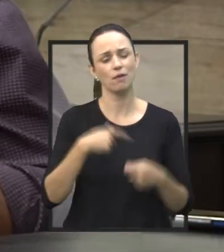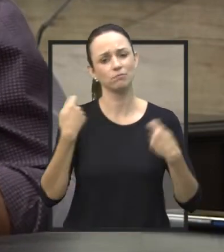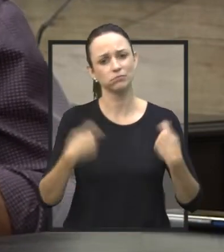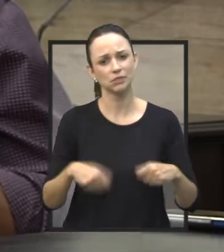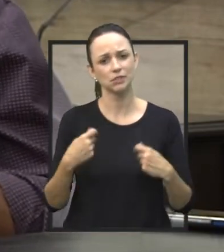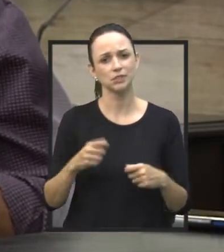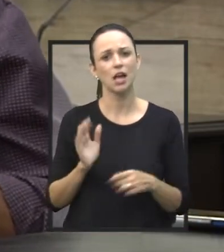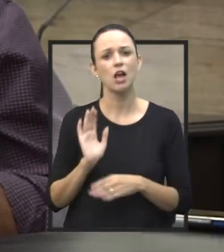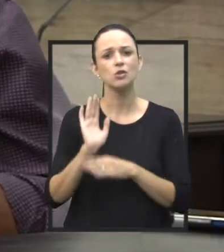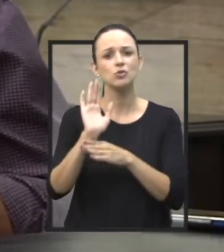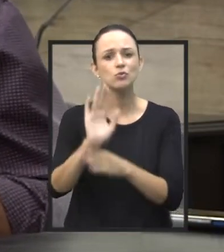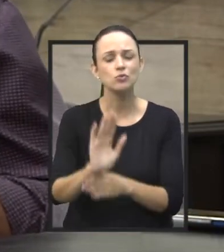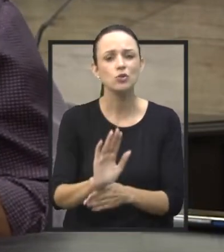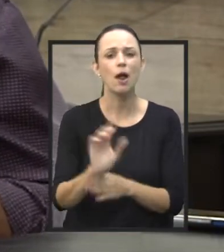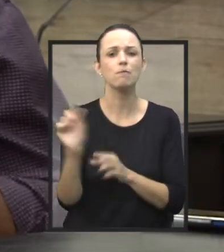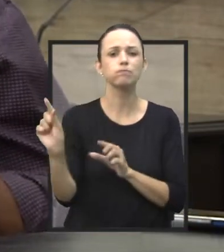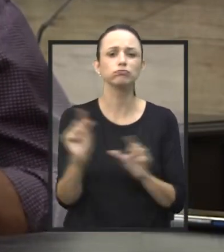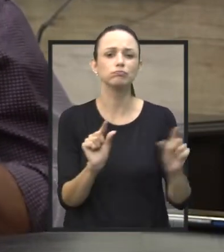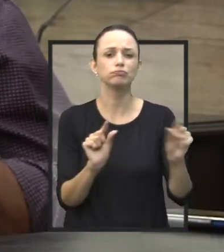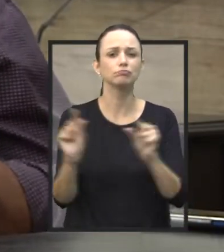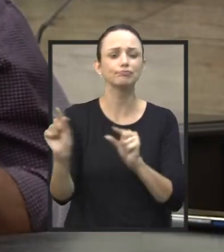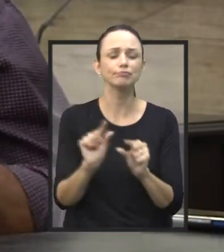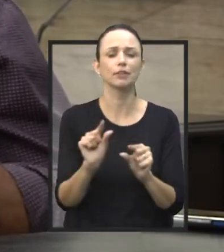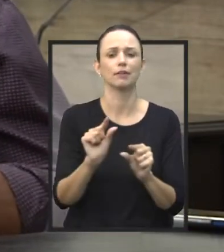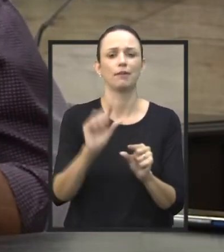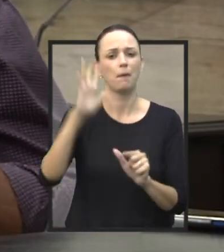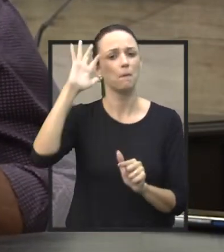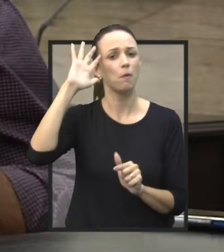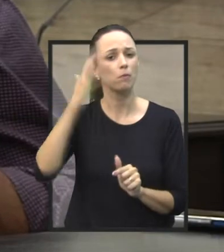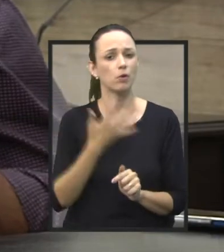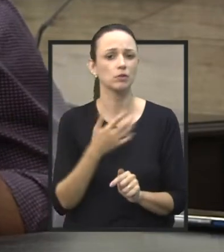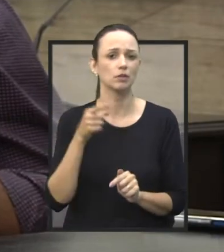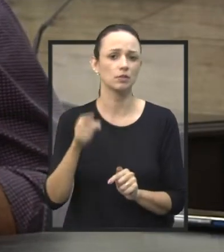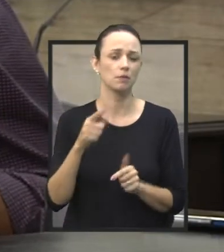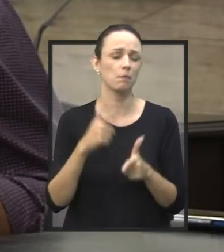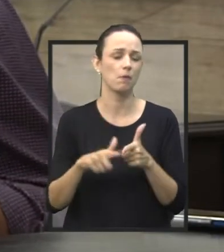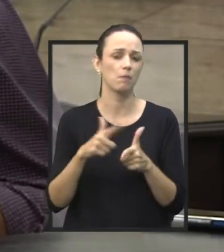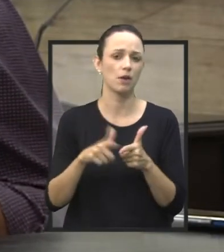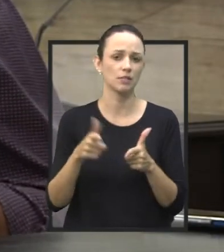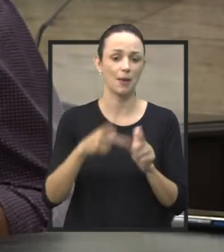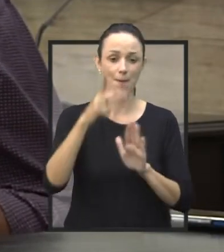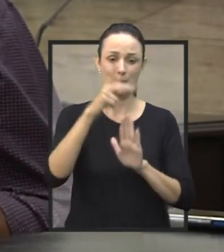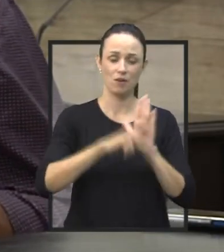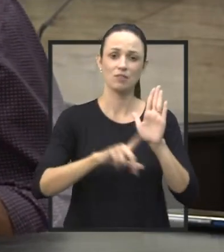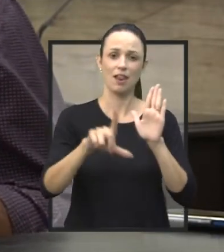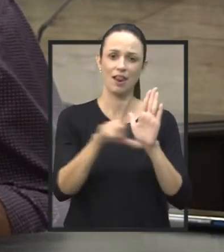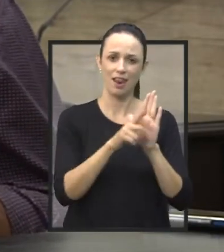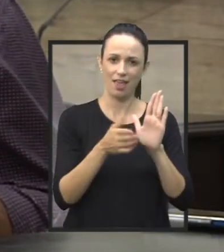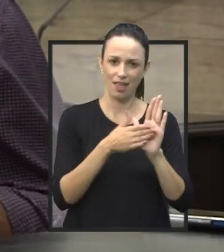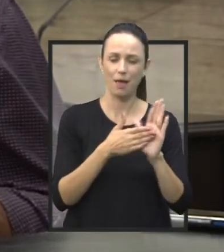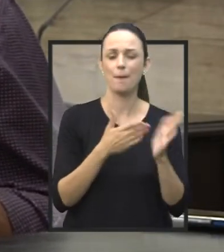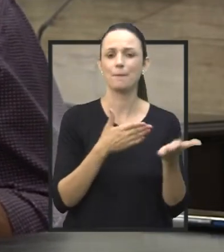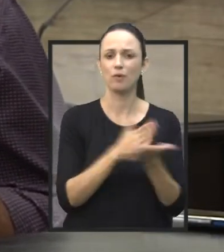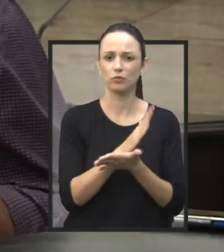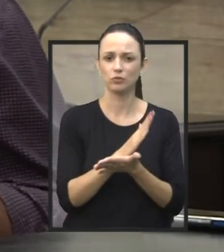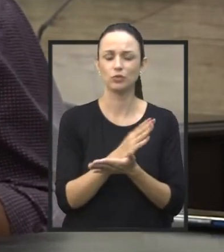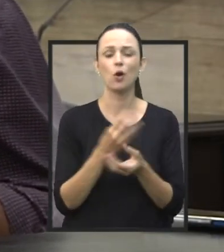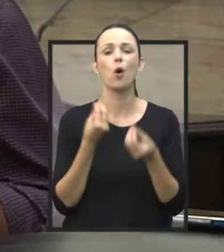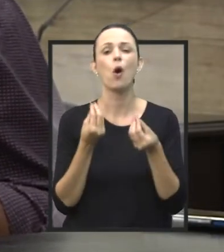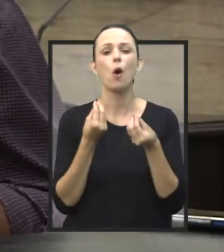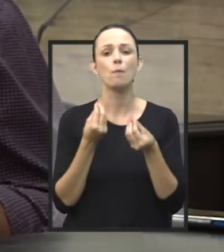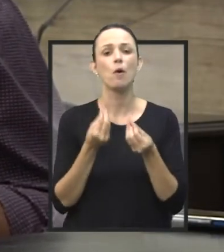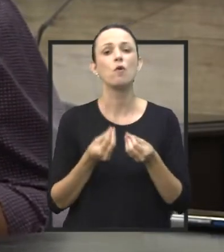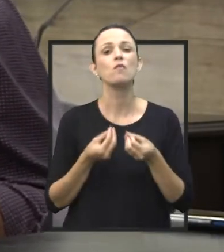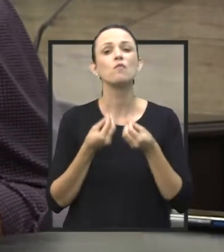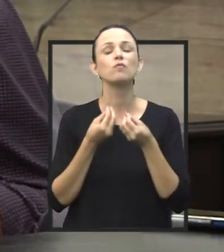pequenas parcelas, na solução desses problemas, como esse projeto de lei, que foi aprovado, como oferecer